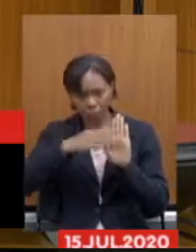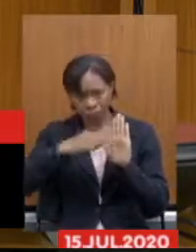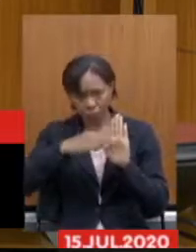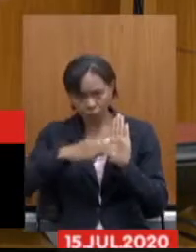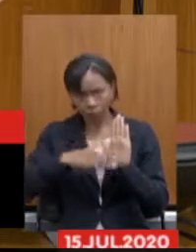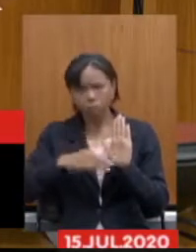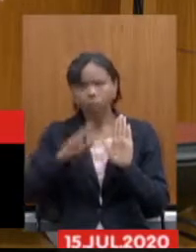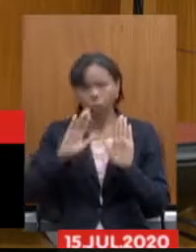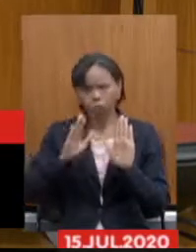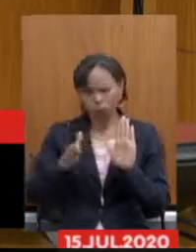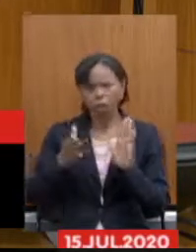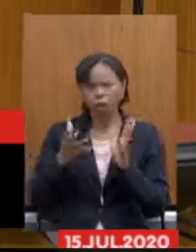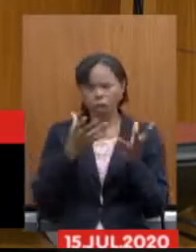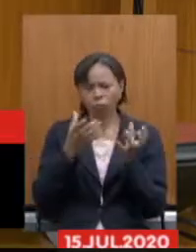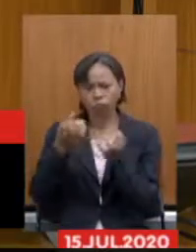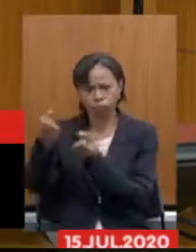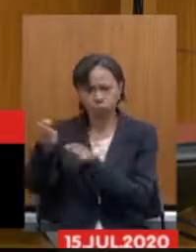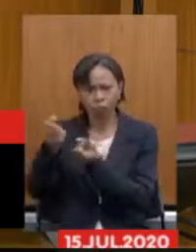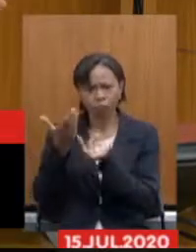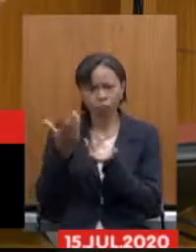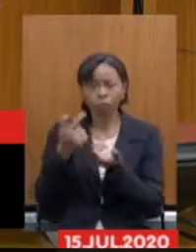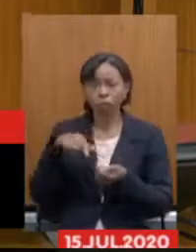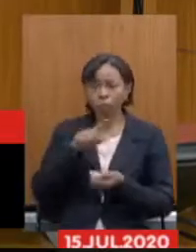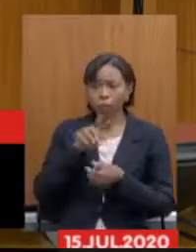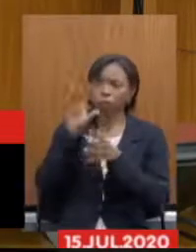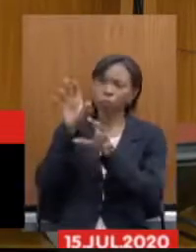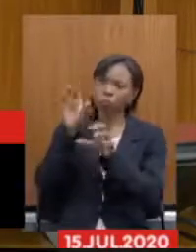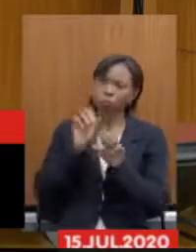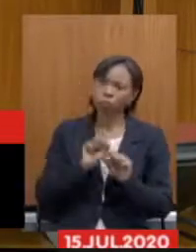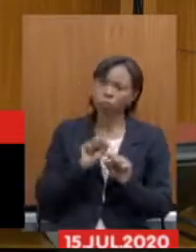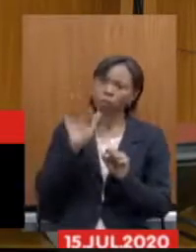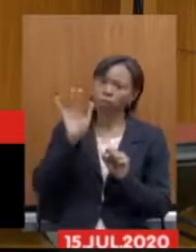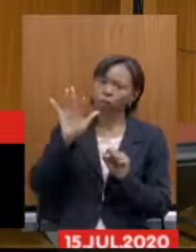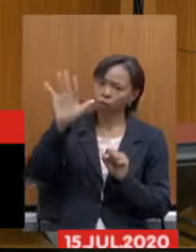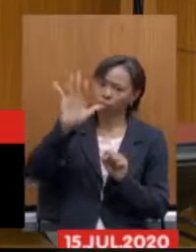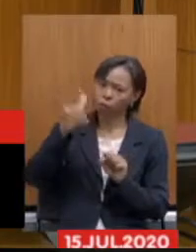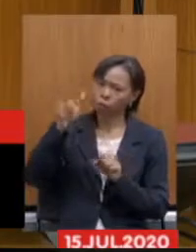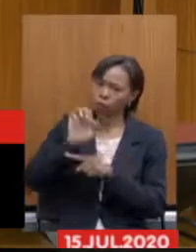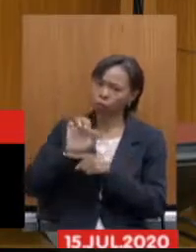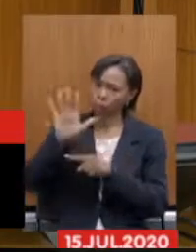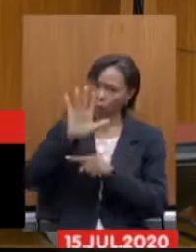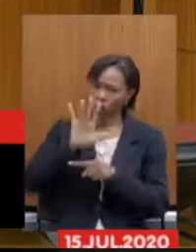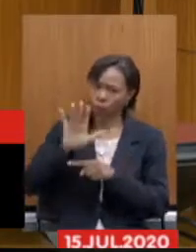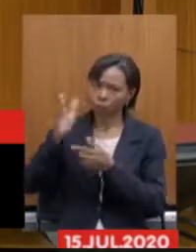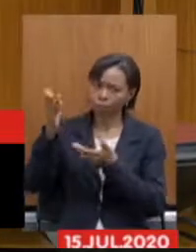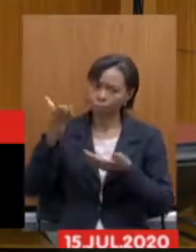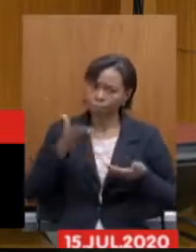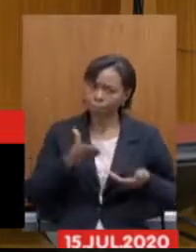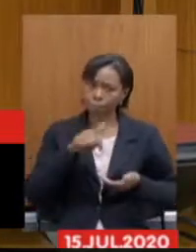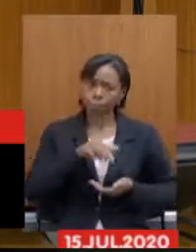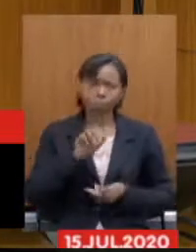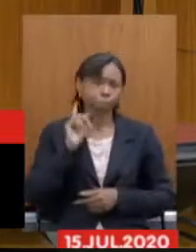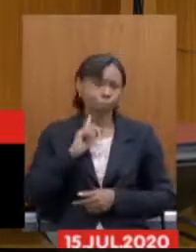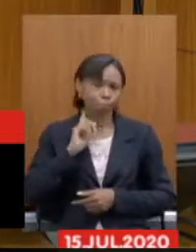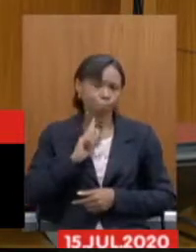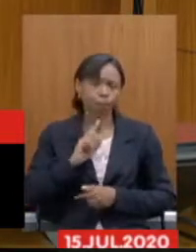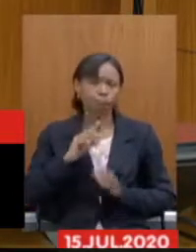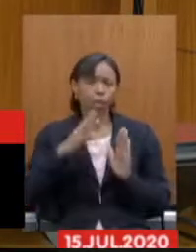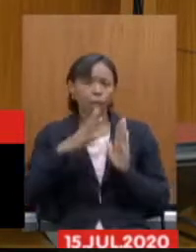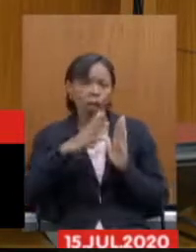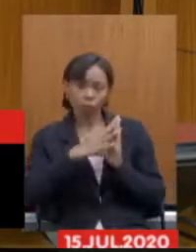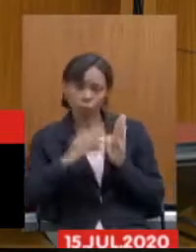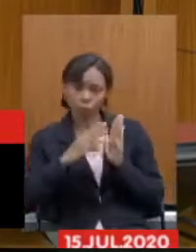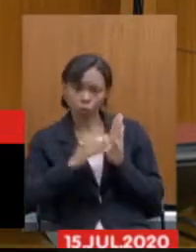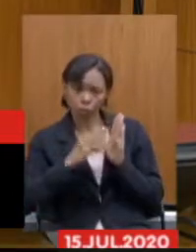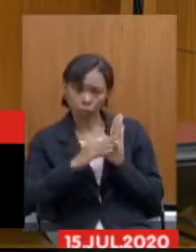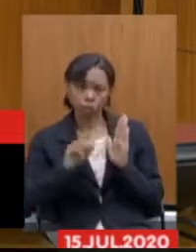experiências exitosas do âmbito federal e de outros estados e trazermos para o nosso estado de Minas Gerais. Portanto, este modelo foi adotado no